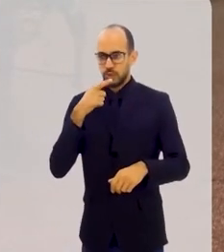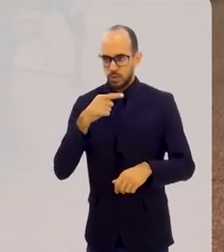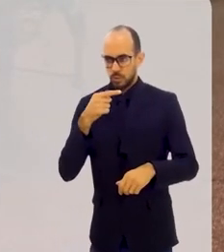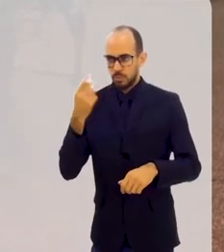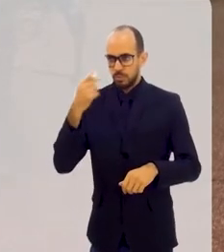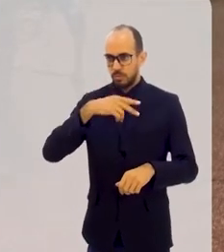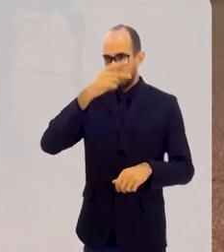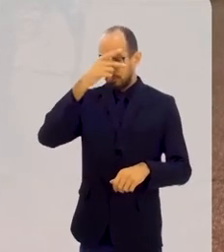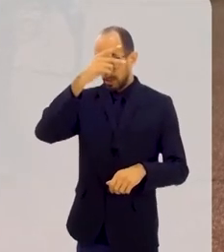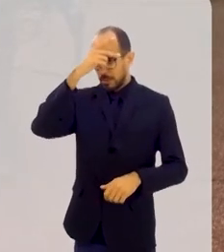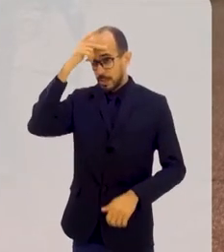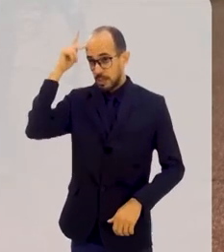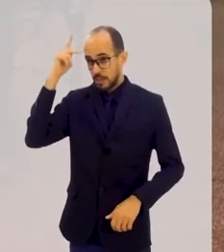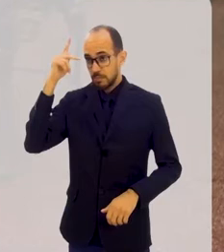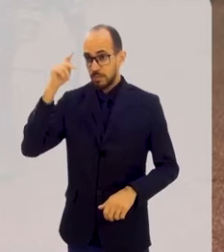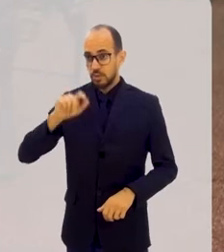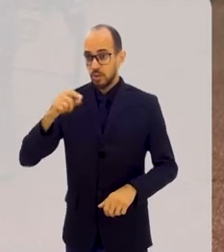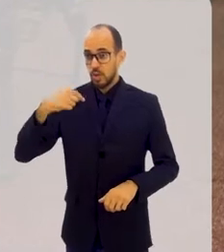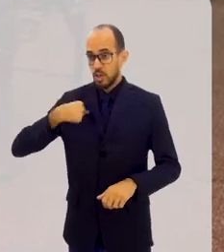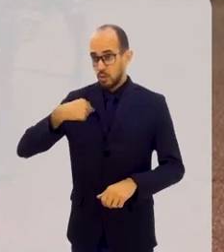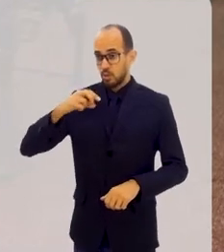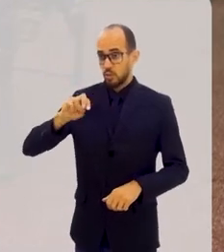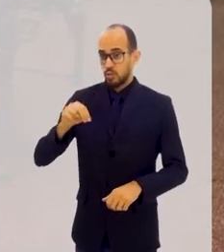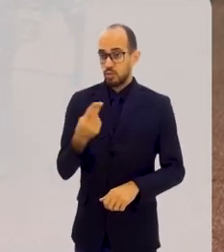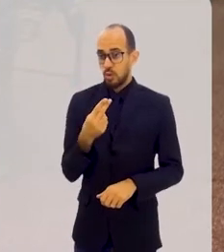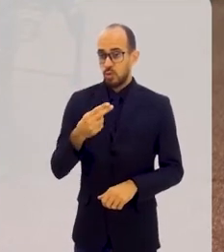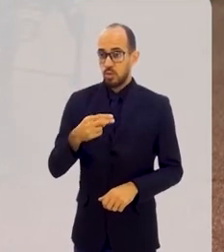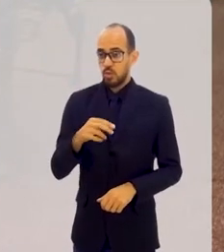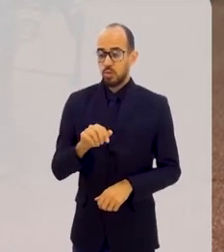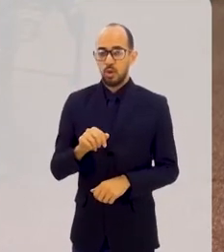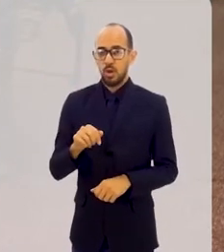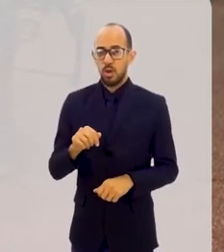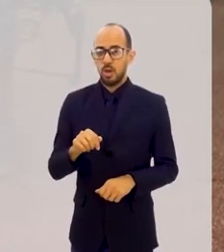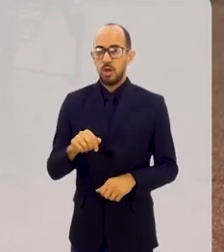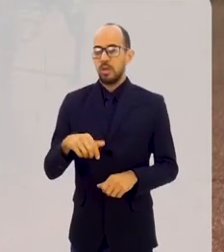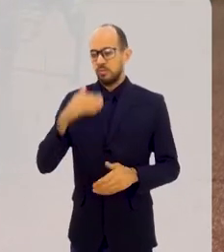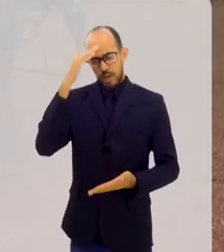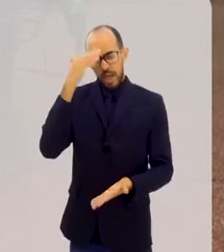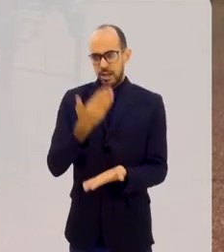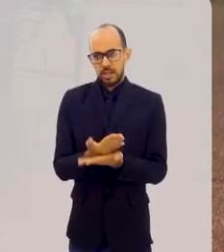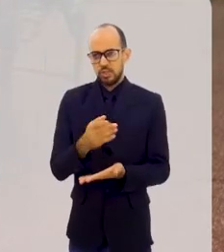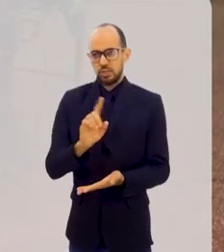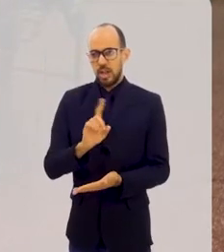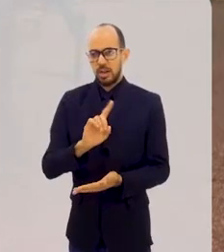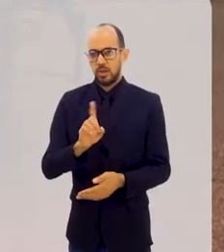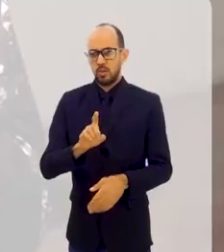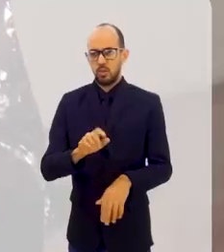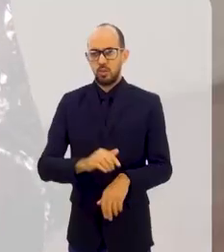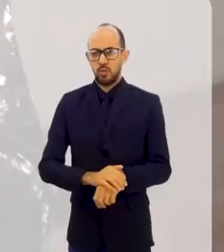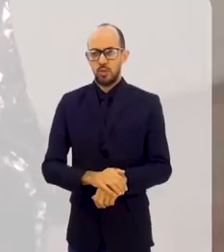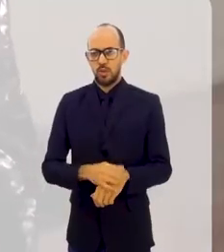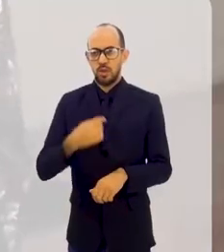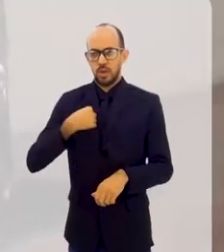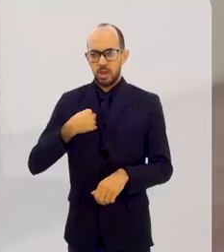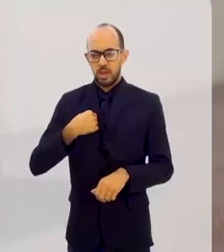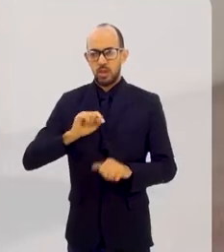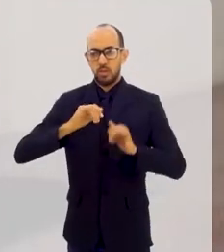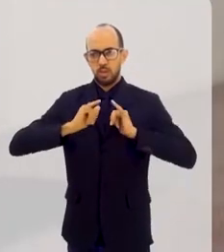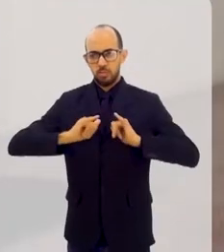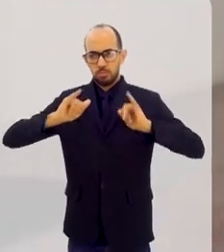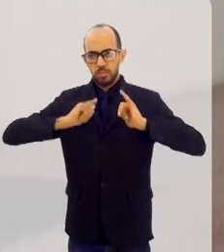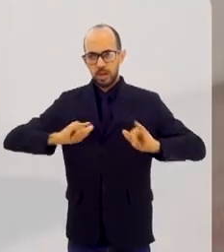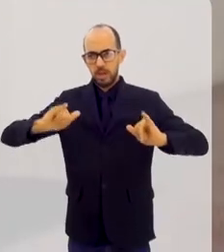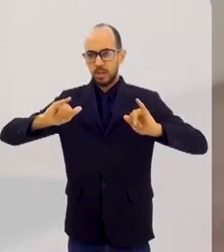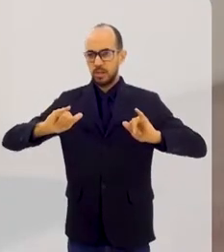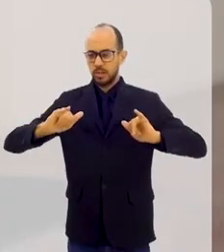ouviu que fala que eu sou evangélico, não. Eu posso falar que eu sou evangélico, mas eu sou um seto, um, ninguém vai acreditar que eu sou evangélico, porque eu estou